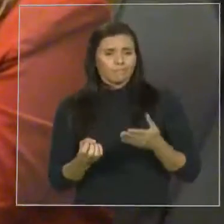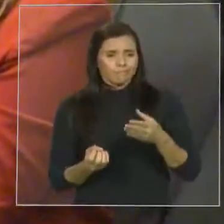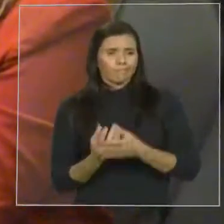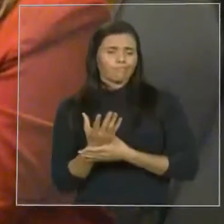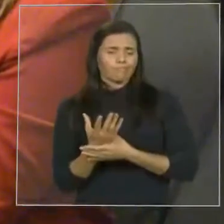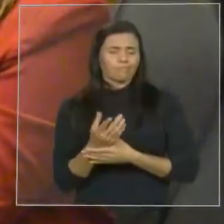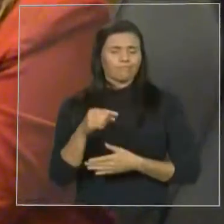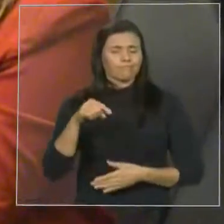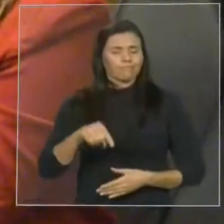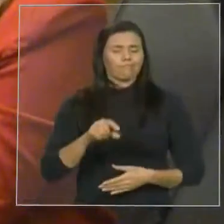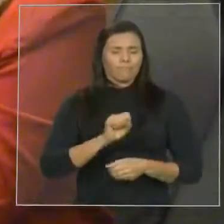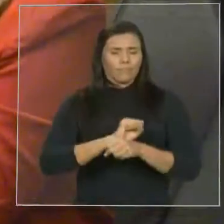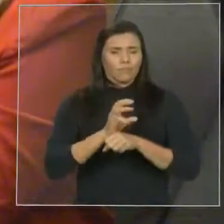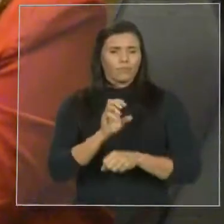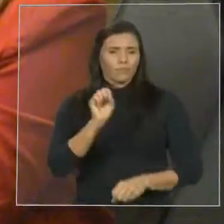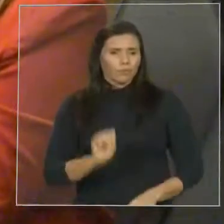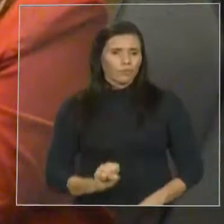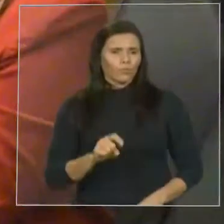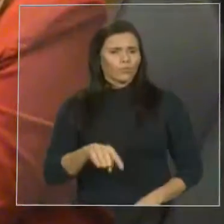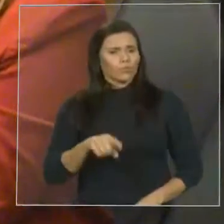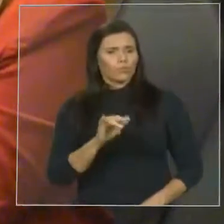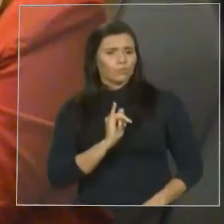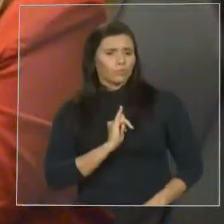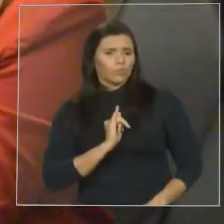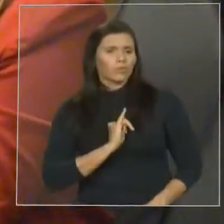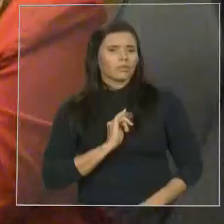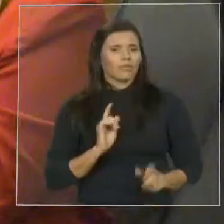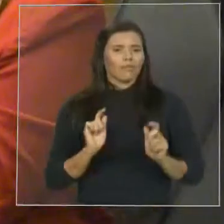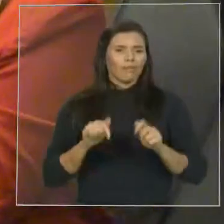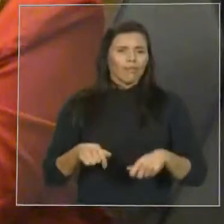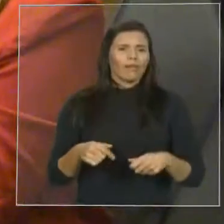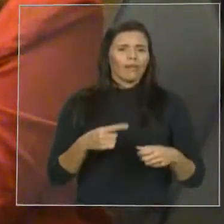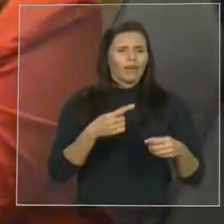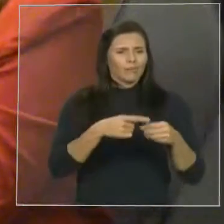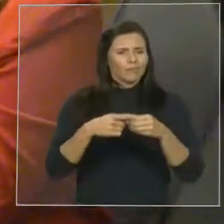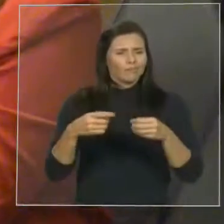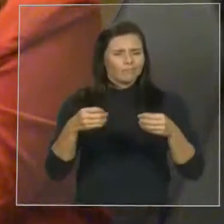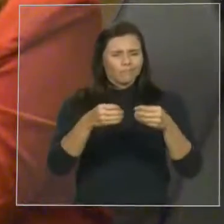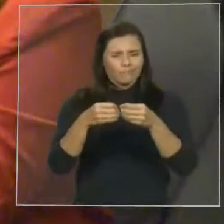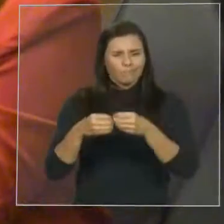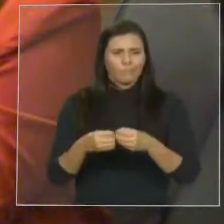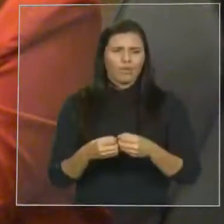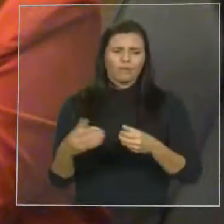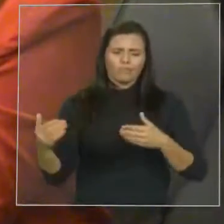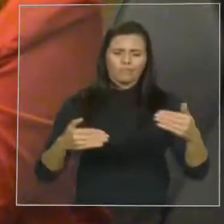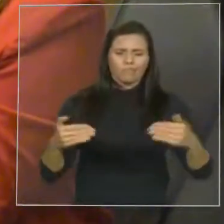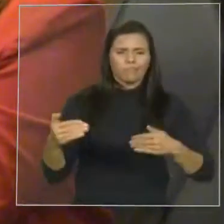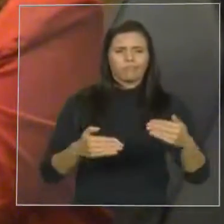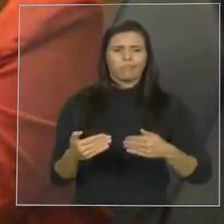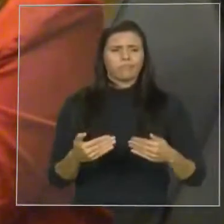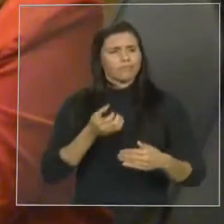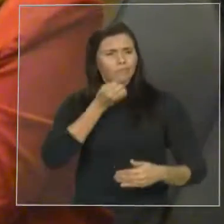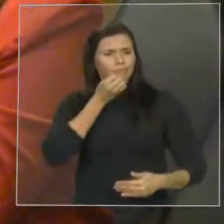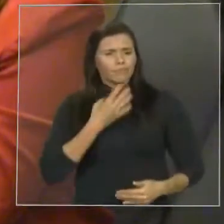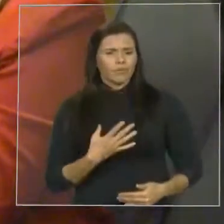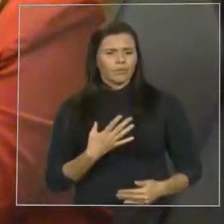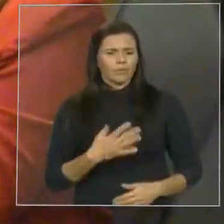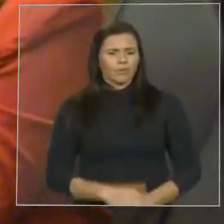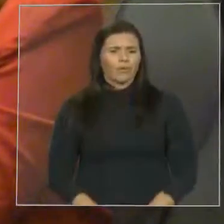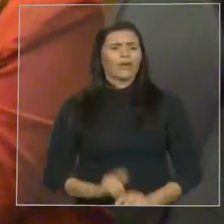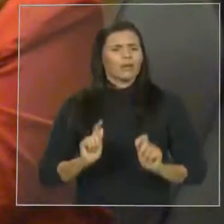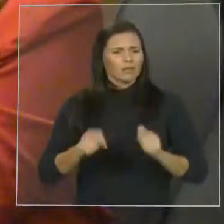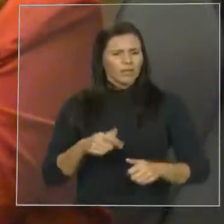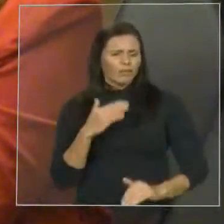desenvolvimento para a região e empregos. Porque é só através da educação que a gente pode realmente desenvolver o Estado e os municípios. Então,